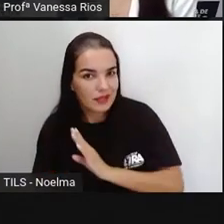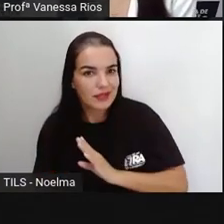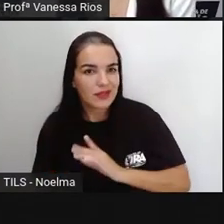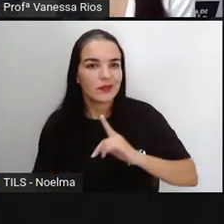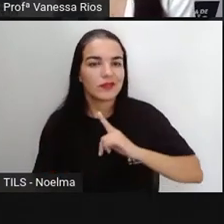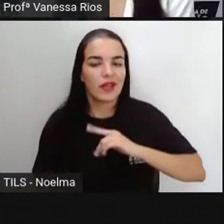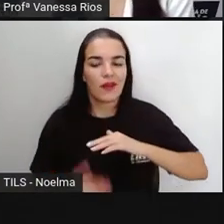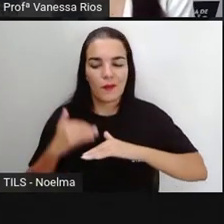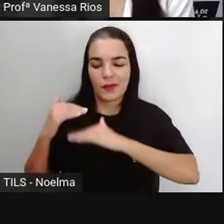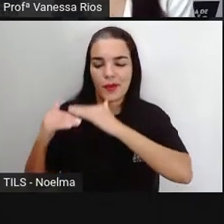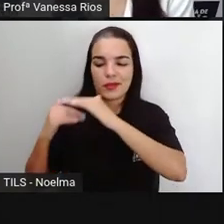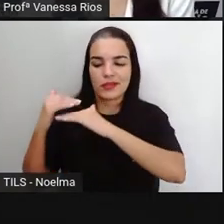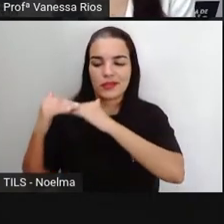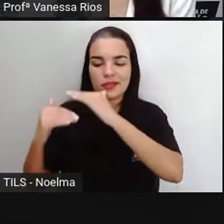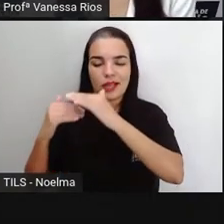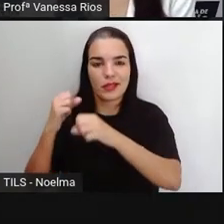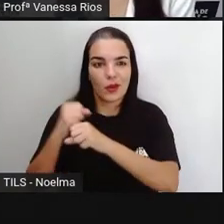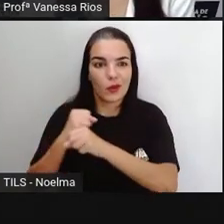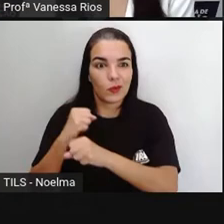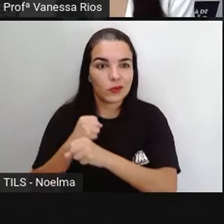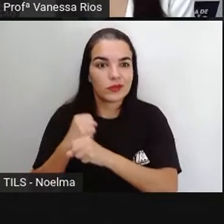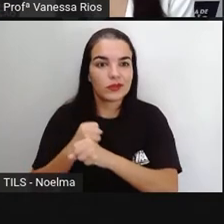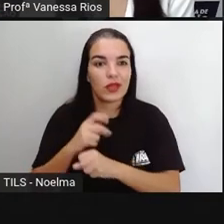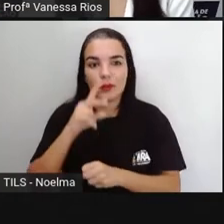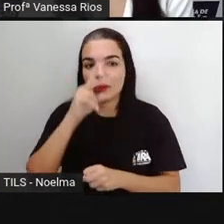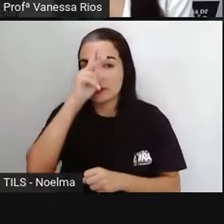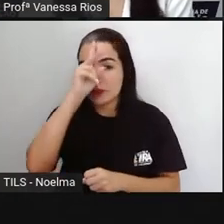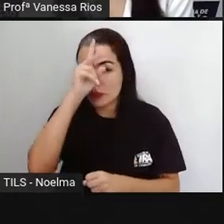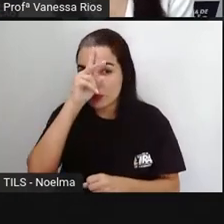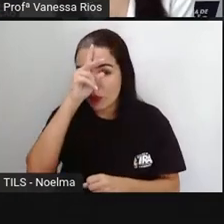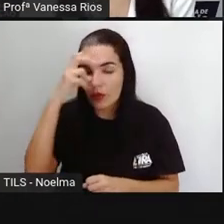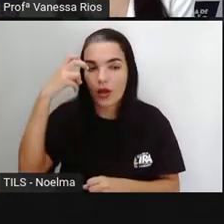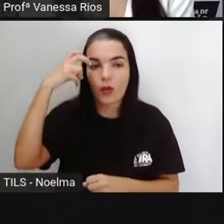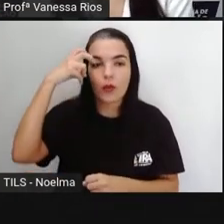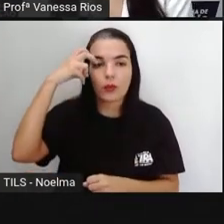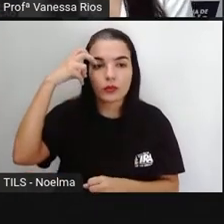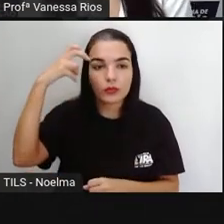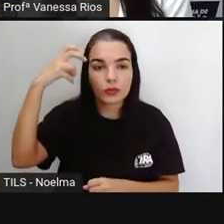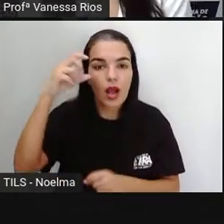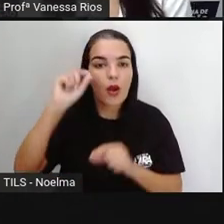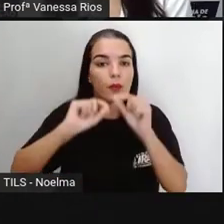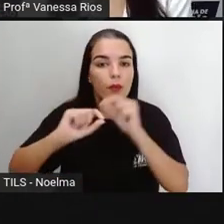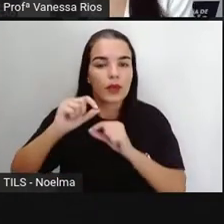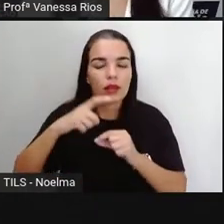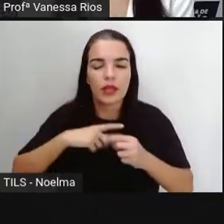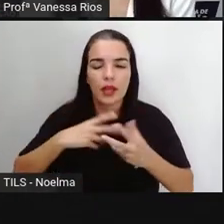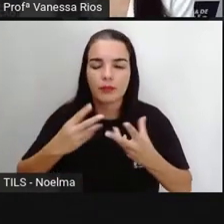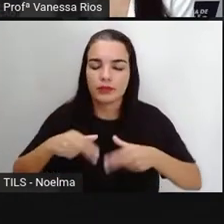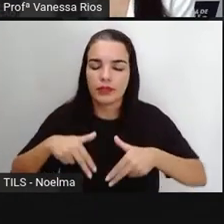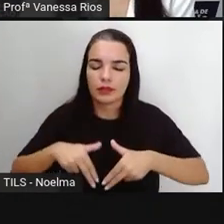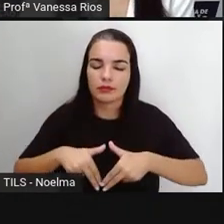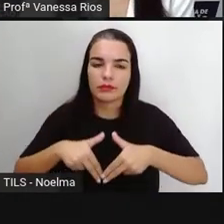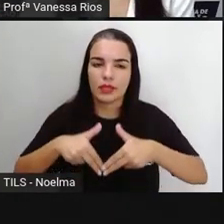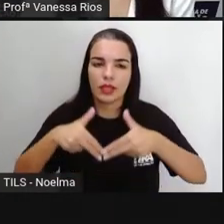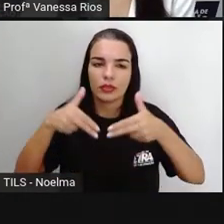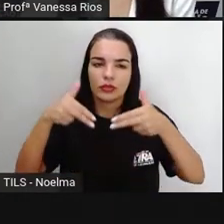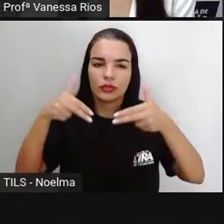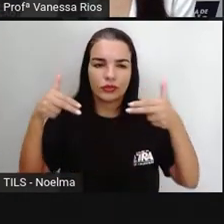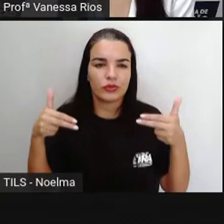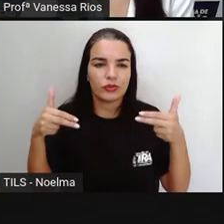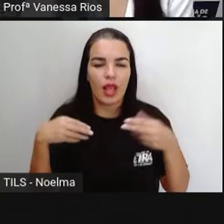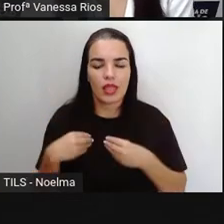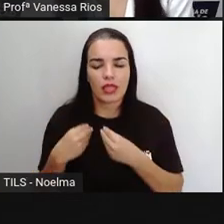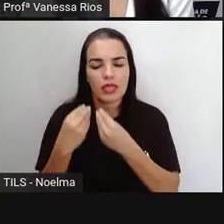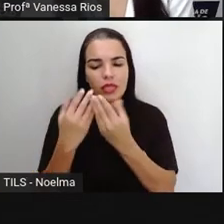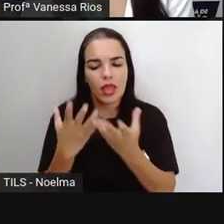por um processo de construção aí histórica, cultural, onde várias etnias trouxeram as suas contribuições